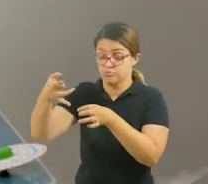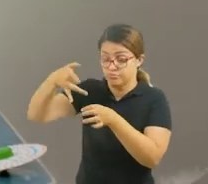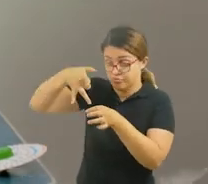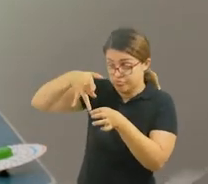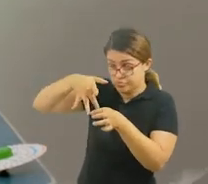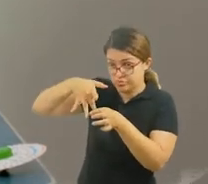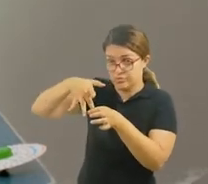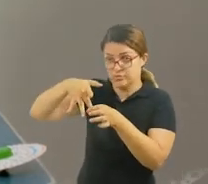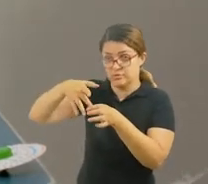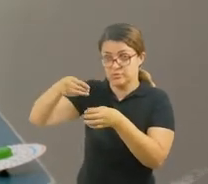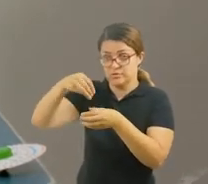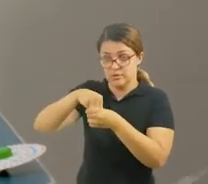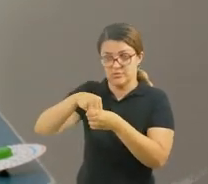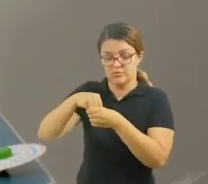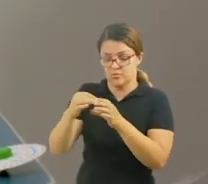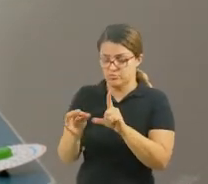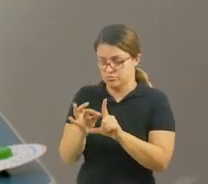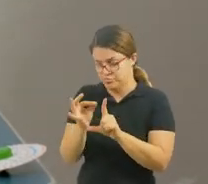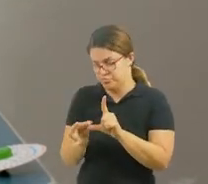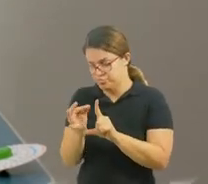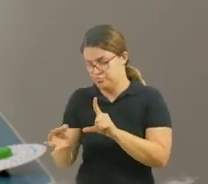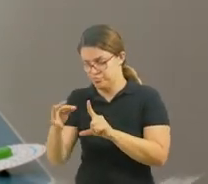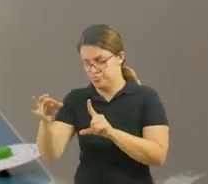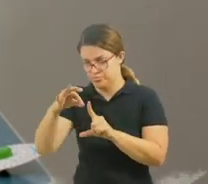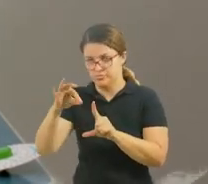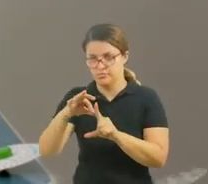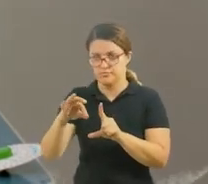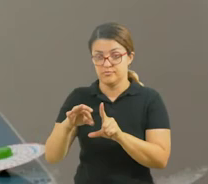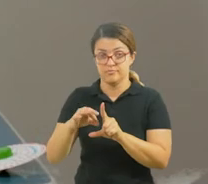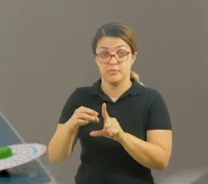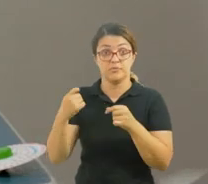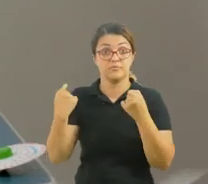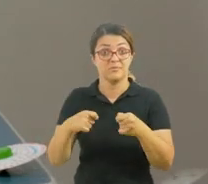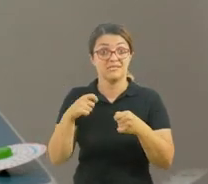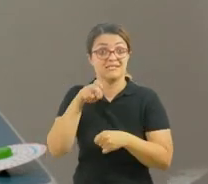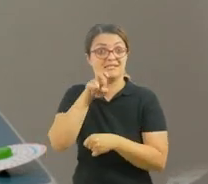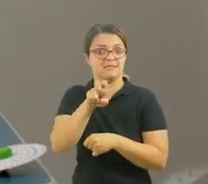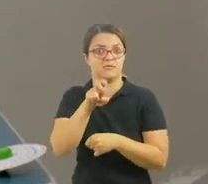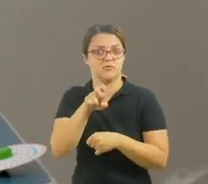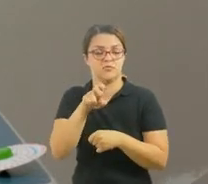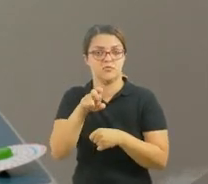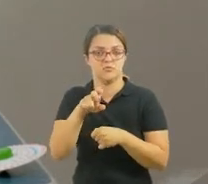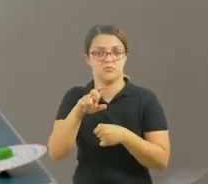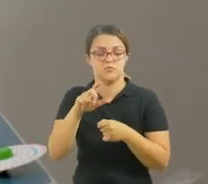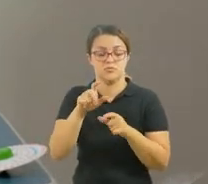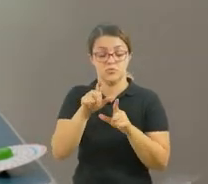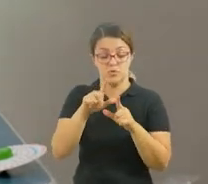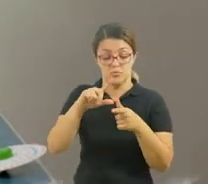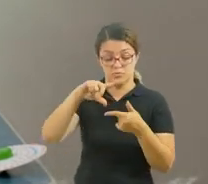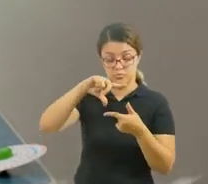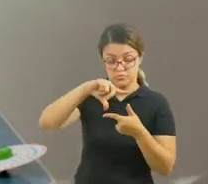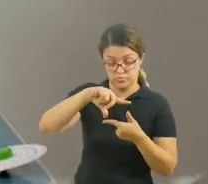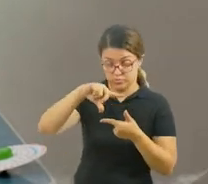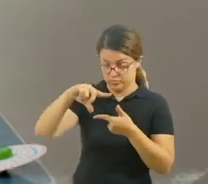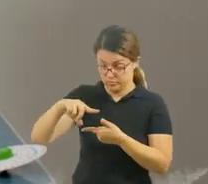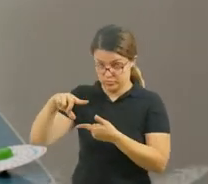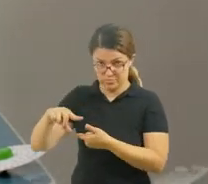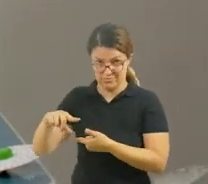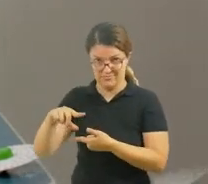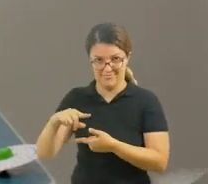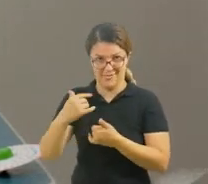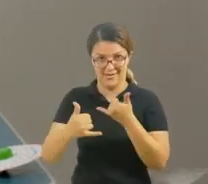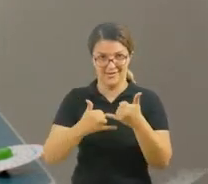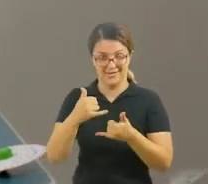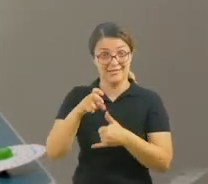parte. Ficando assim. Vocês precisam desses cinco saquinhos. Porque essa é a brincadeira das